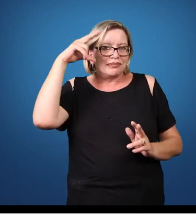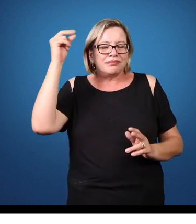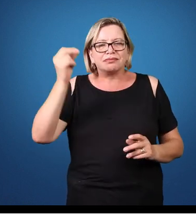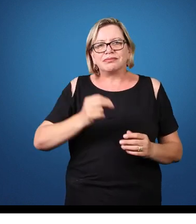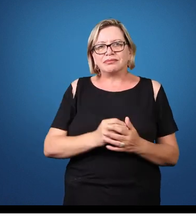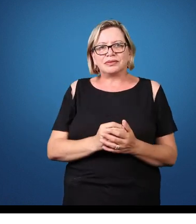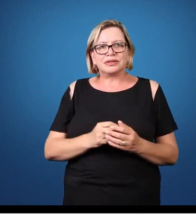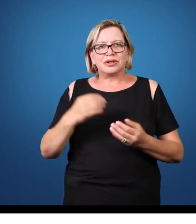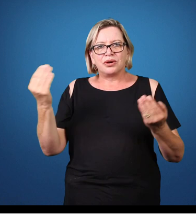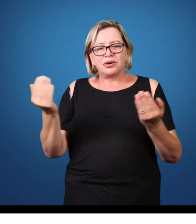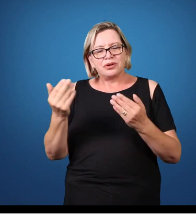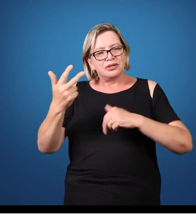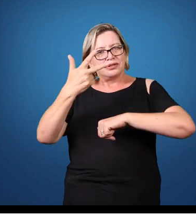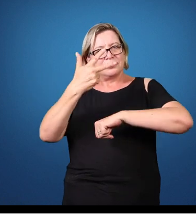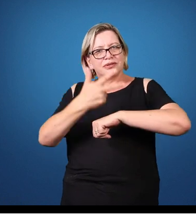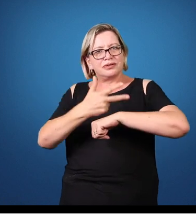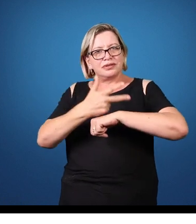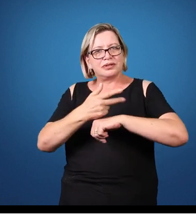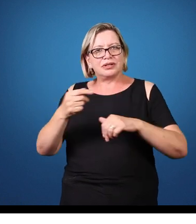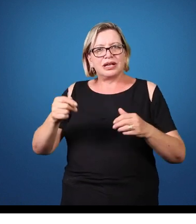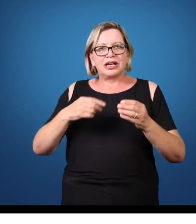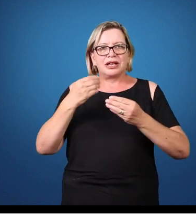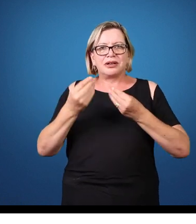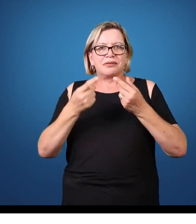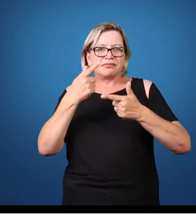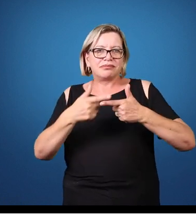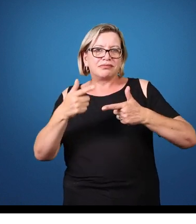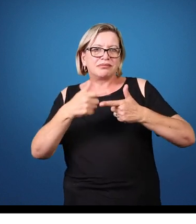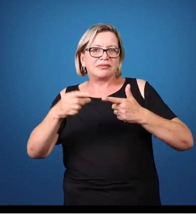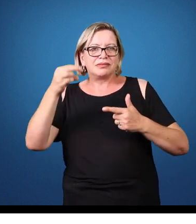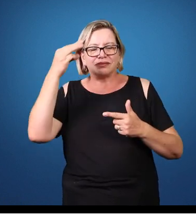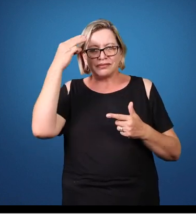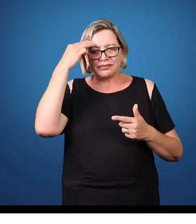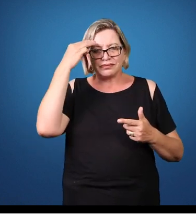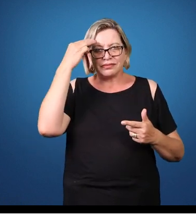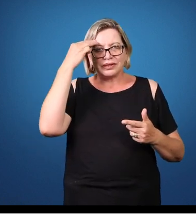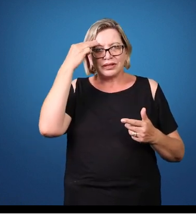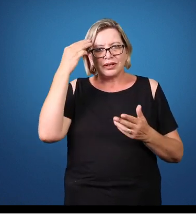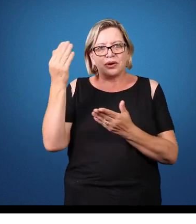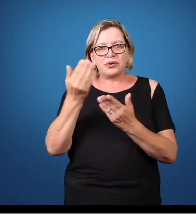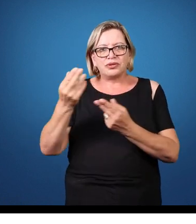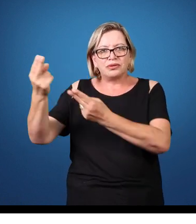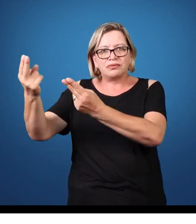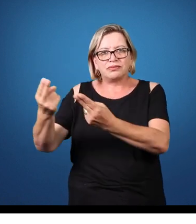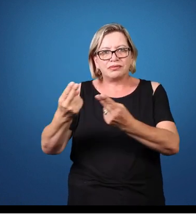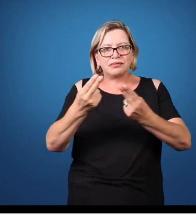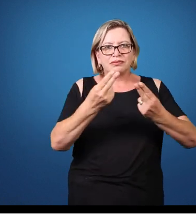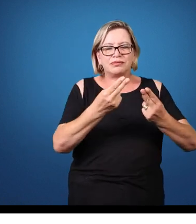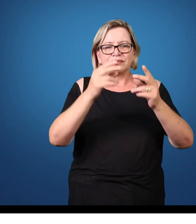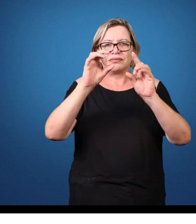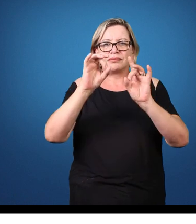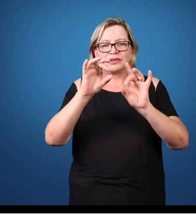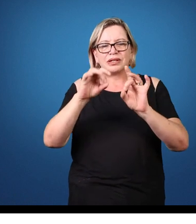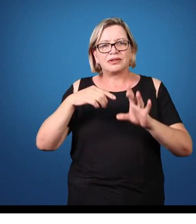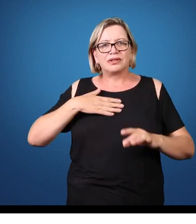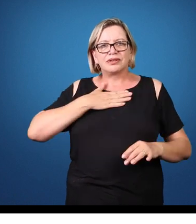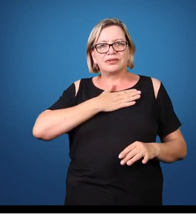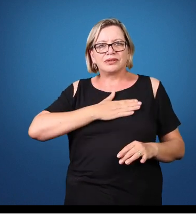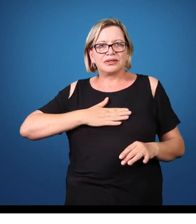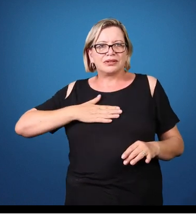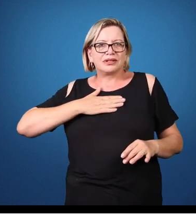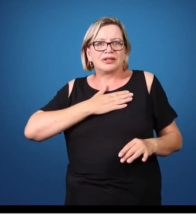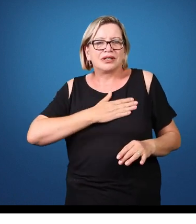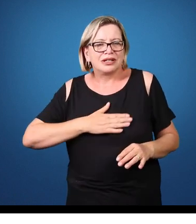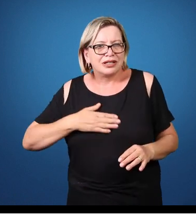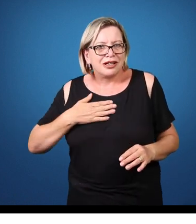episódio de hoje é transtorno mental. Comigo, um convidado muito especial, que vocês vão gostar, altamente qualificado para